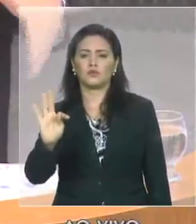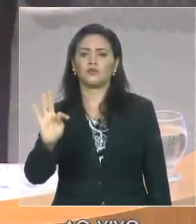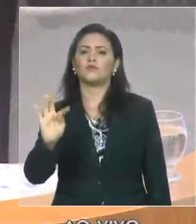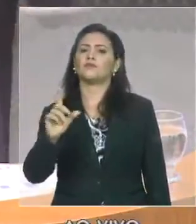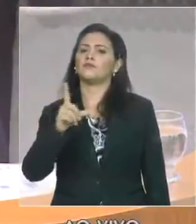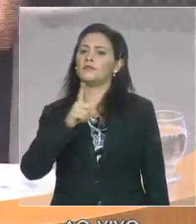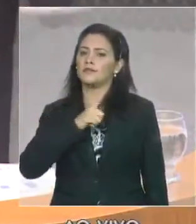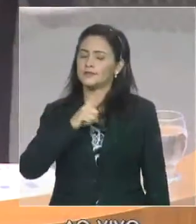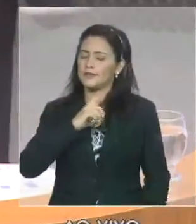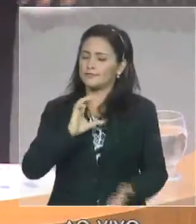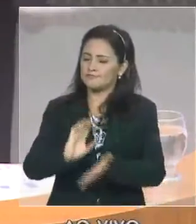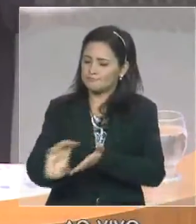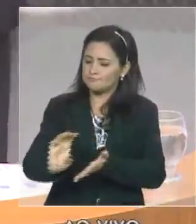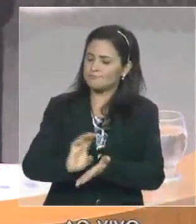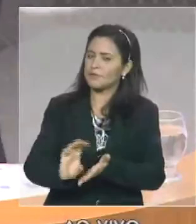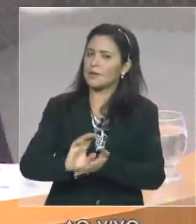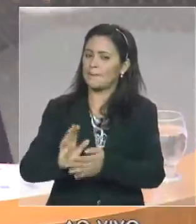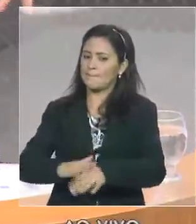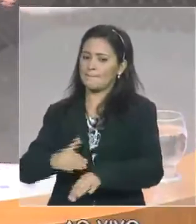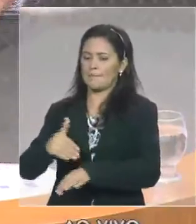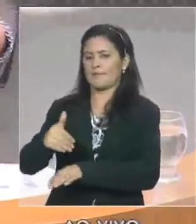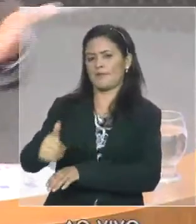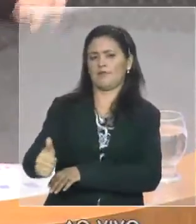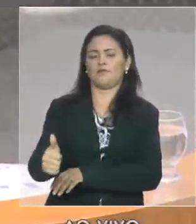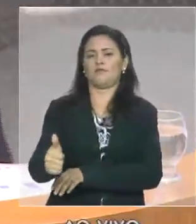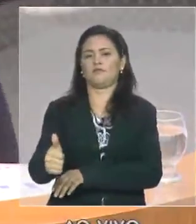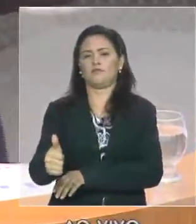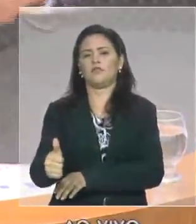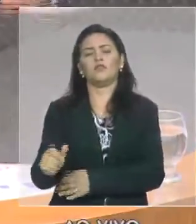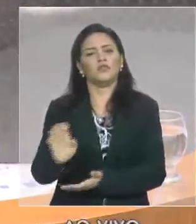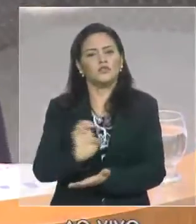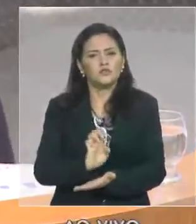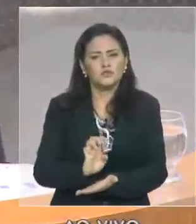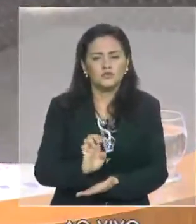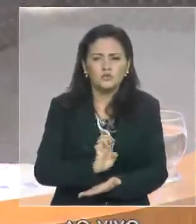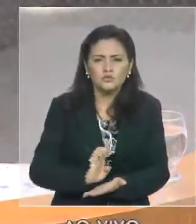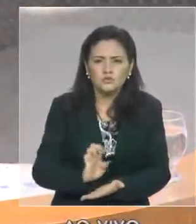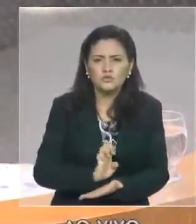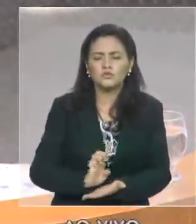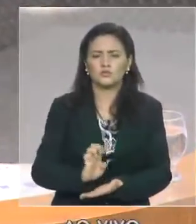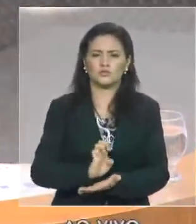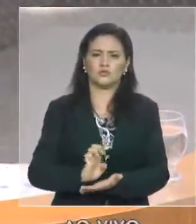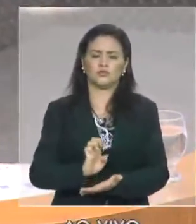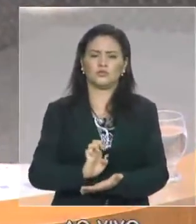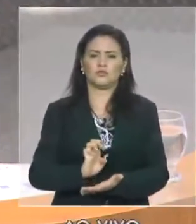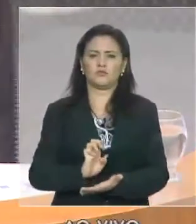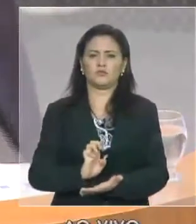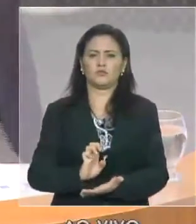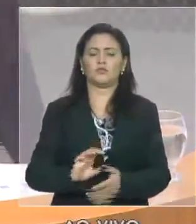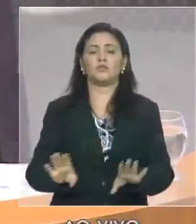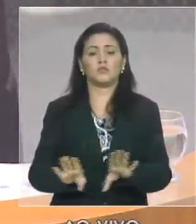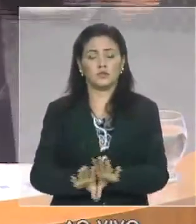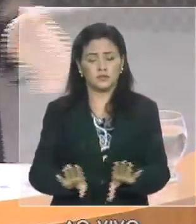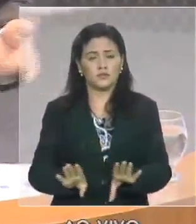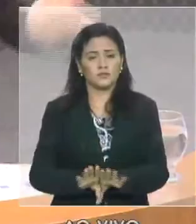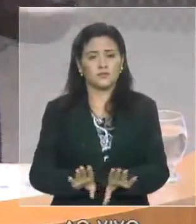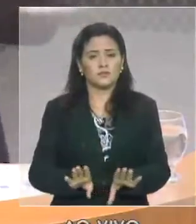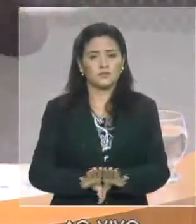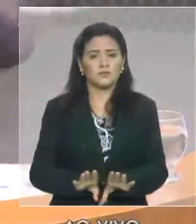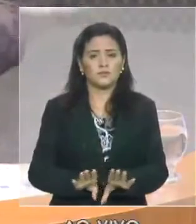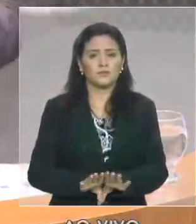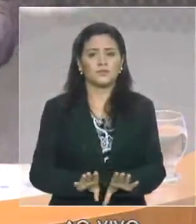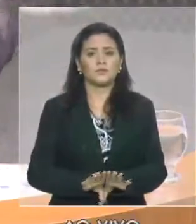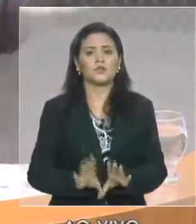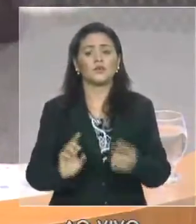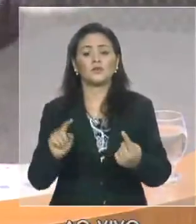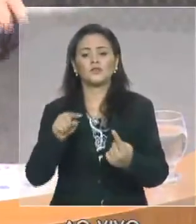atidentes à qualificação da infraestrutura do porto, nós teremos o cumprimento da finalidade social daquela empresa, na